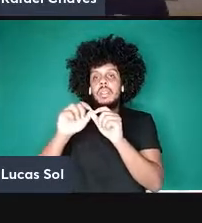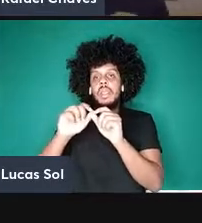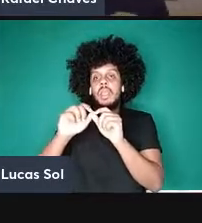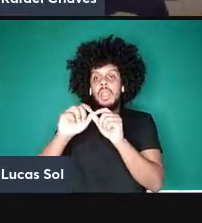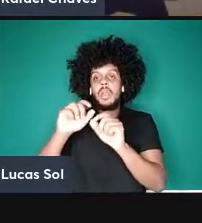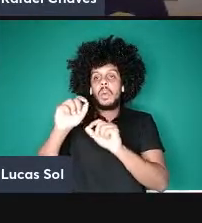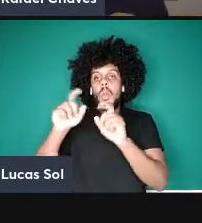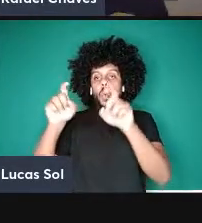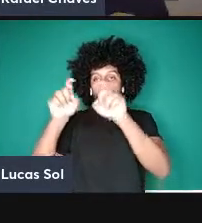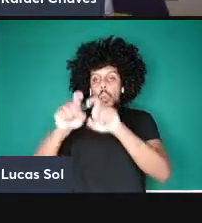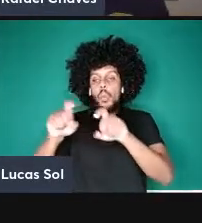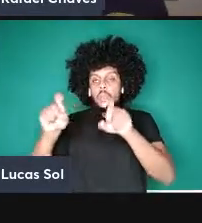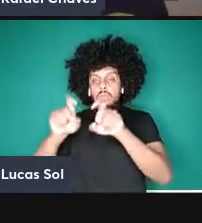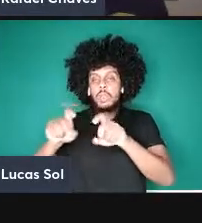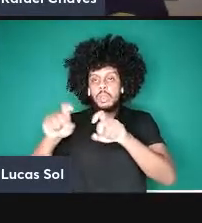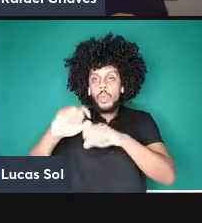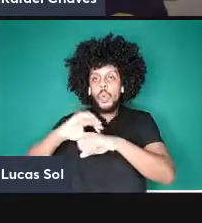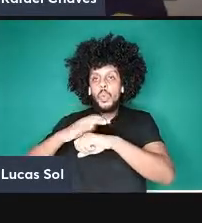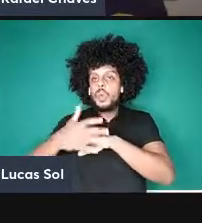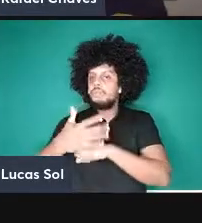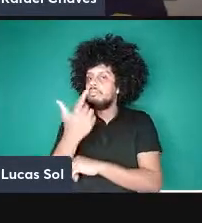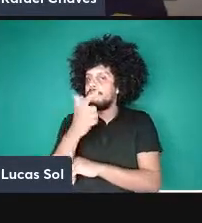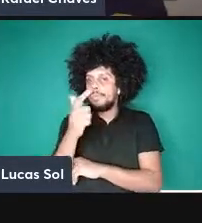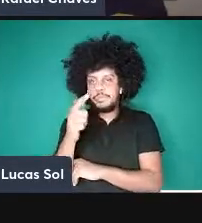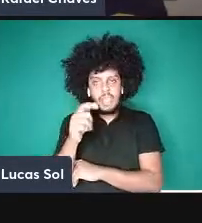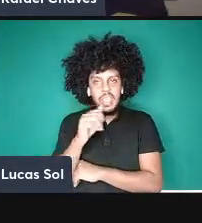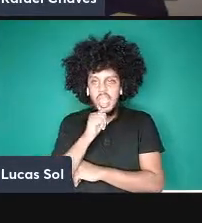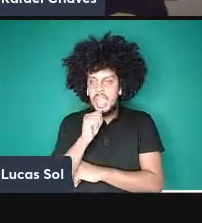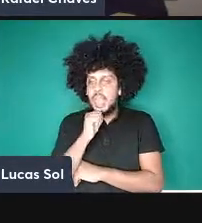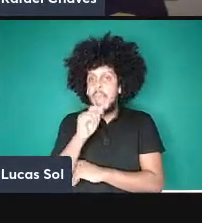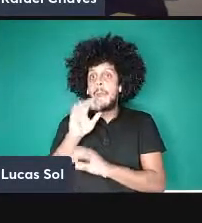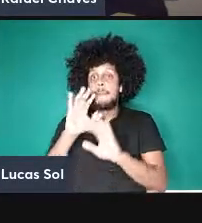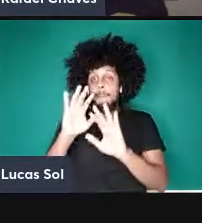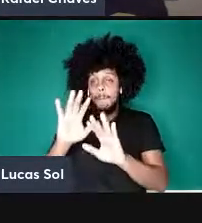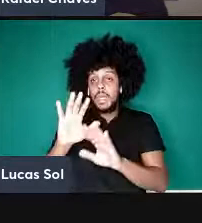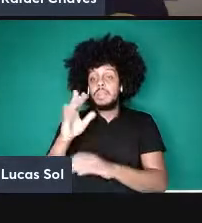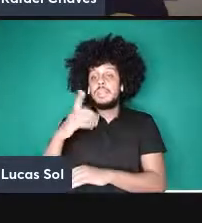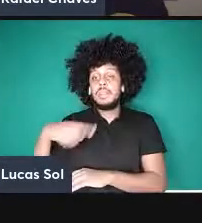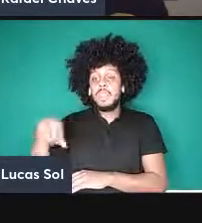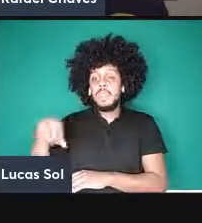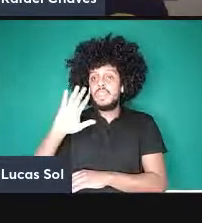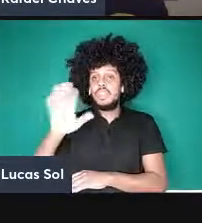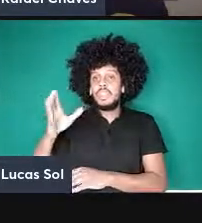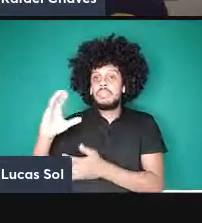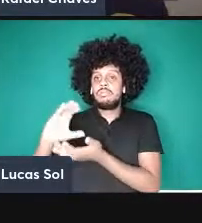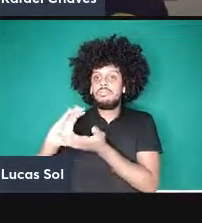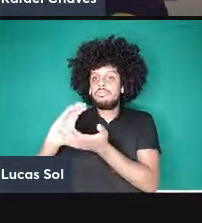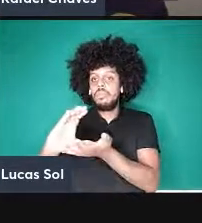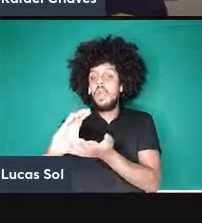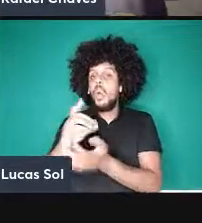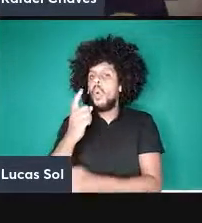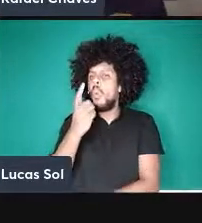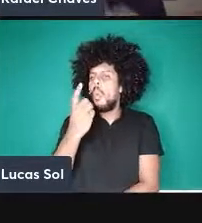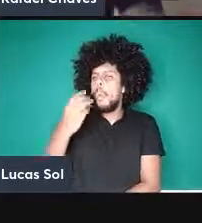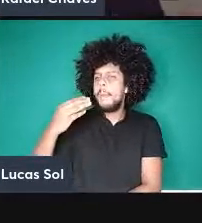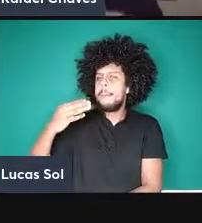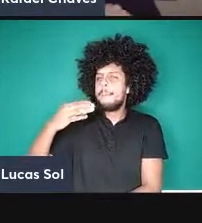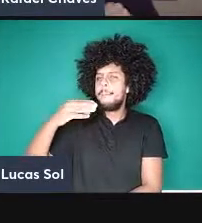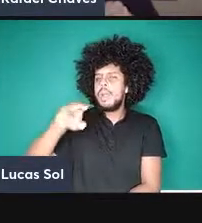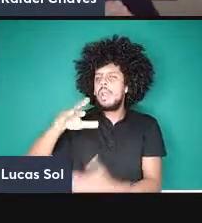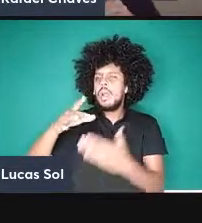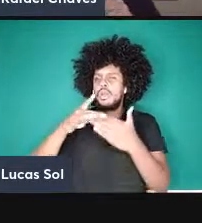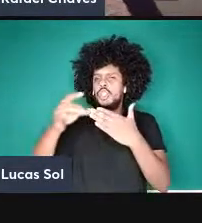ainda mas eles já tiveram investimentos que superaram o 1 bilhão de dólares e claro